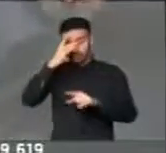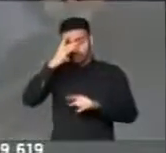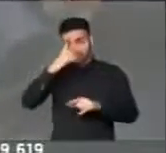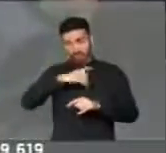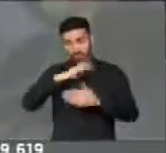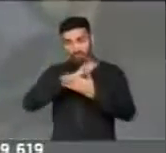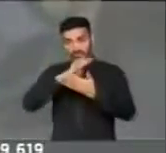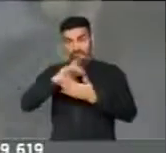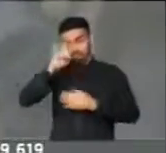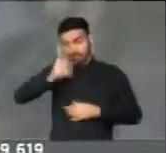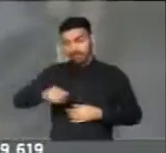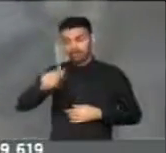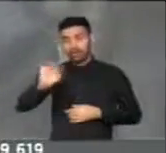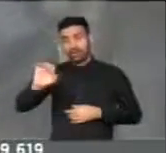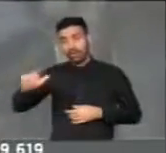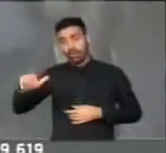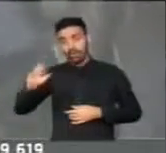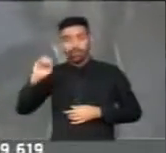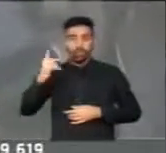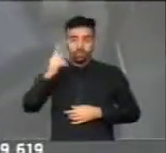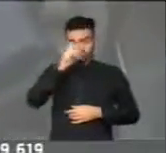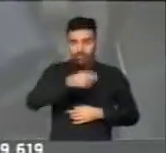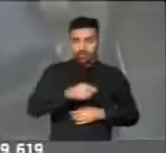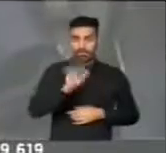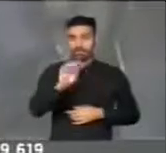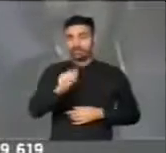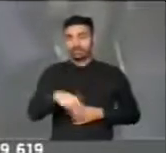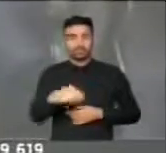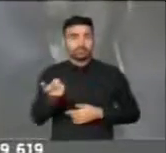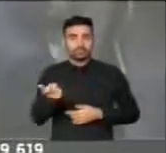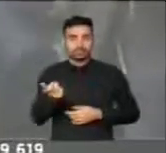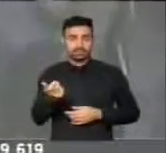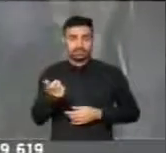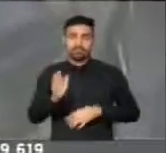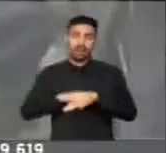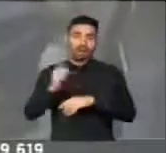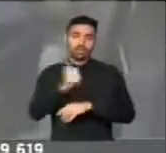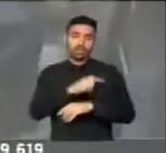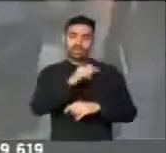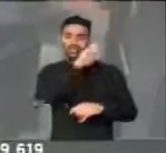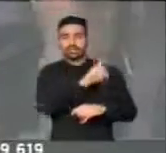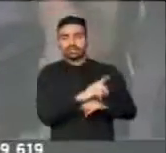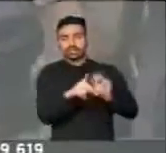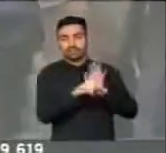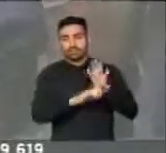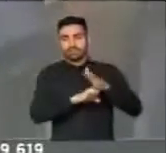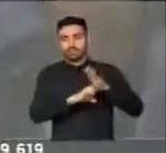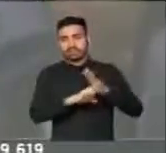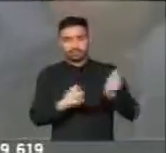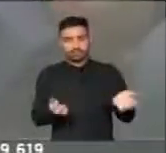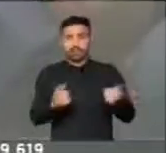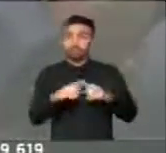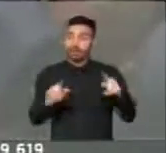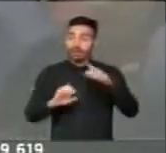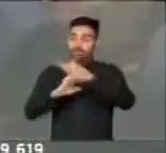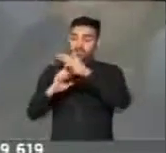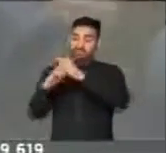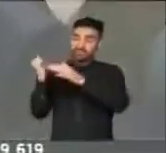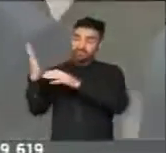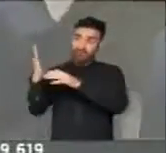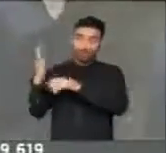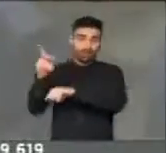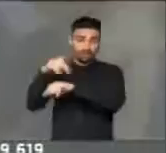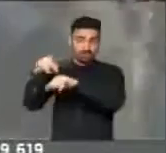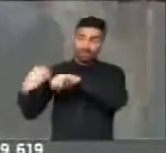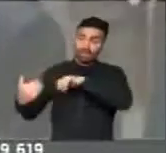TAM, entende? do que a própria direção dessas empresas. Mas aqui, uma empresa internacional que